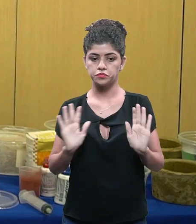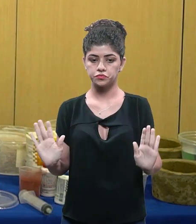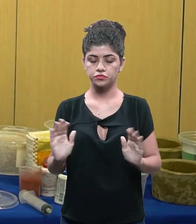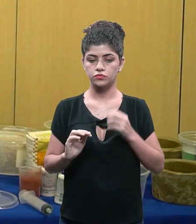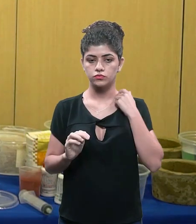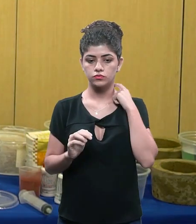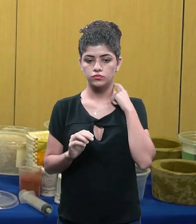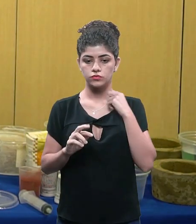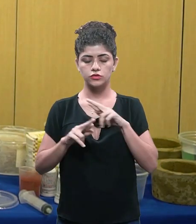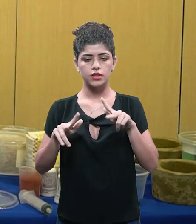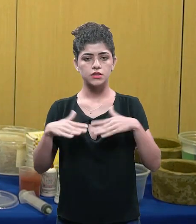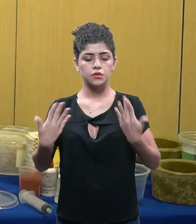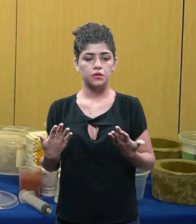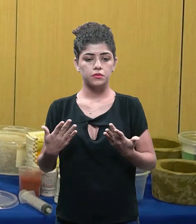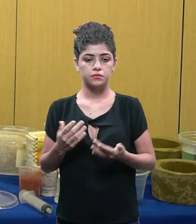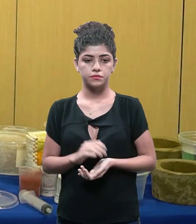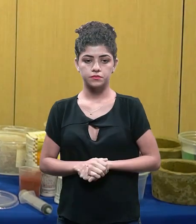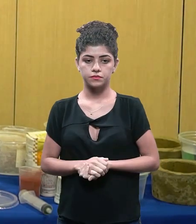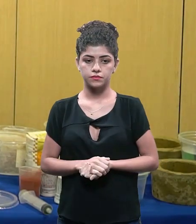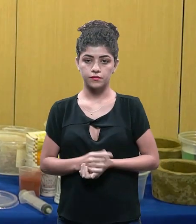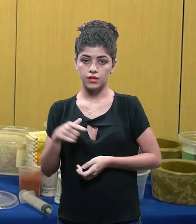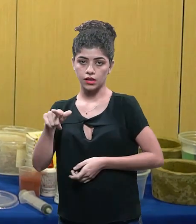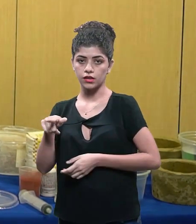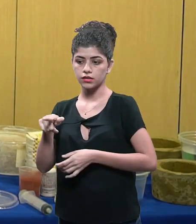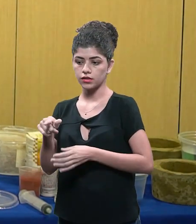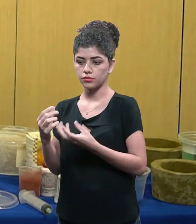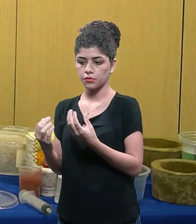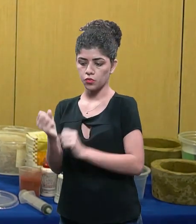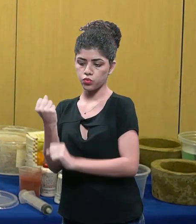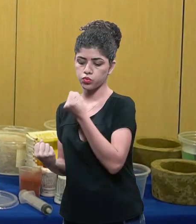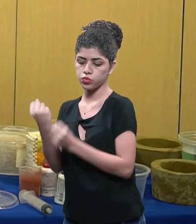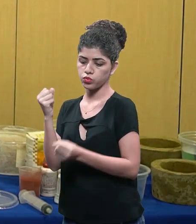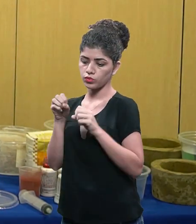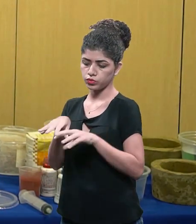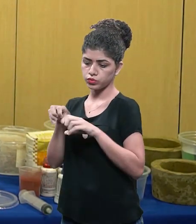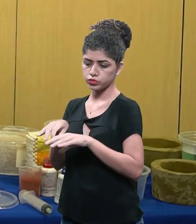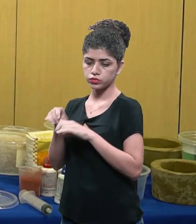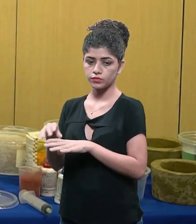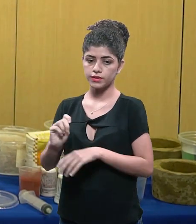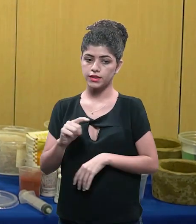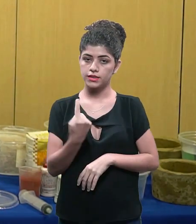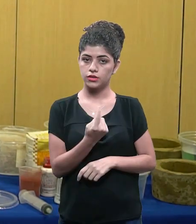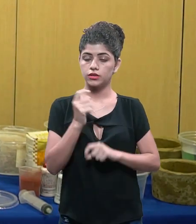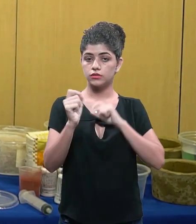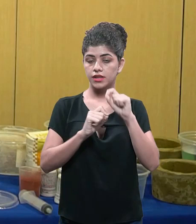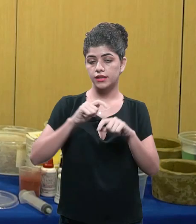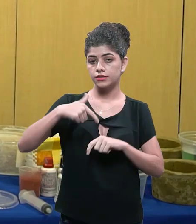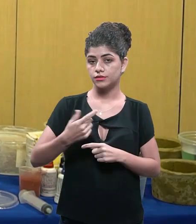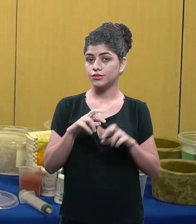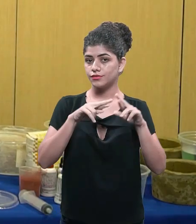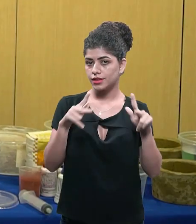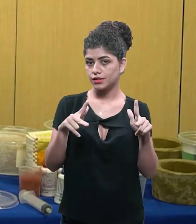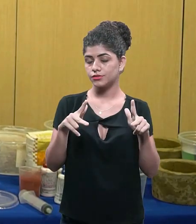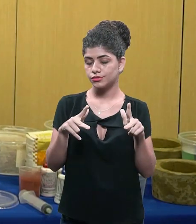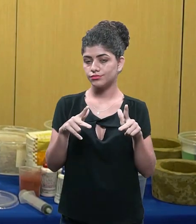com qualquer um dos dois certo qual é a diferença esse aqui sai de uma máquina geralmente é o desengrosso sai de um jeito e